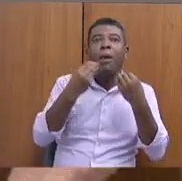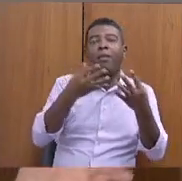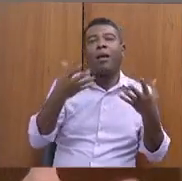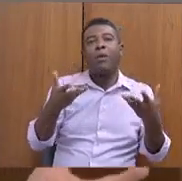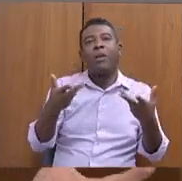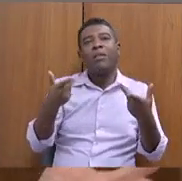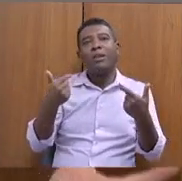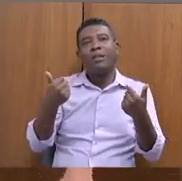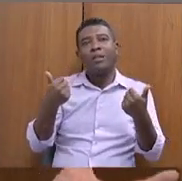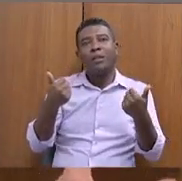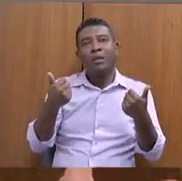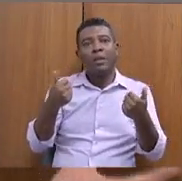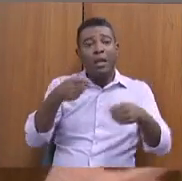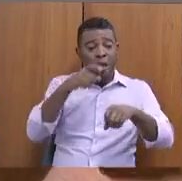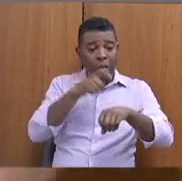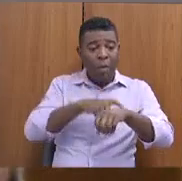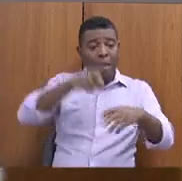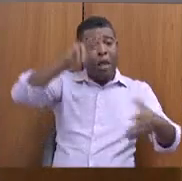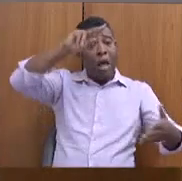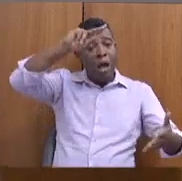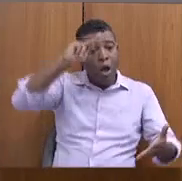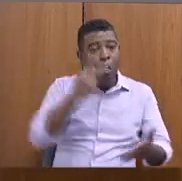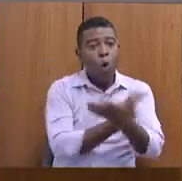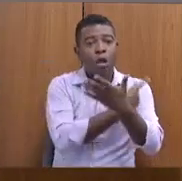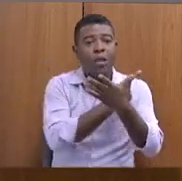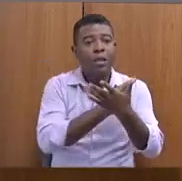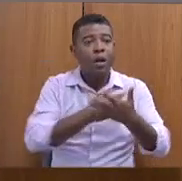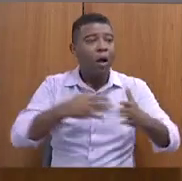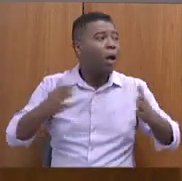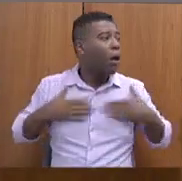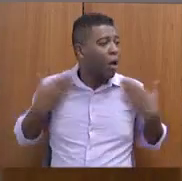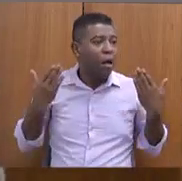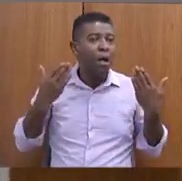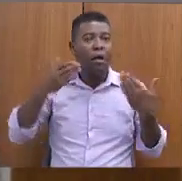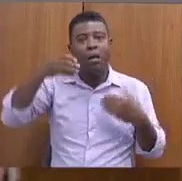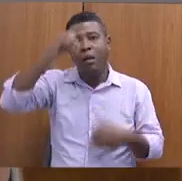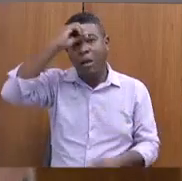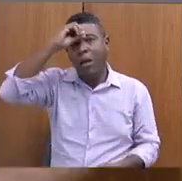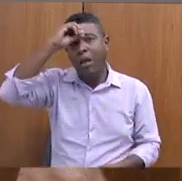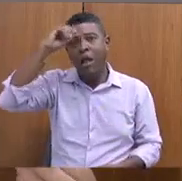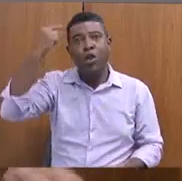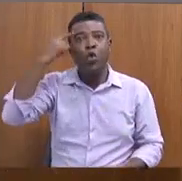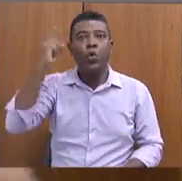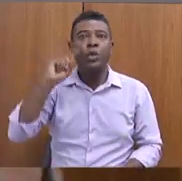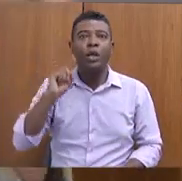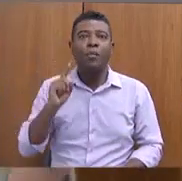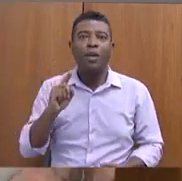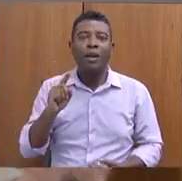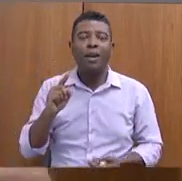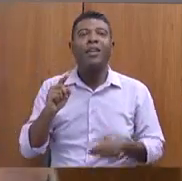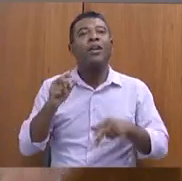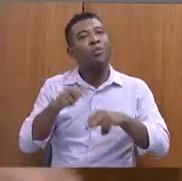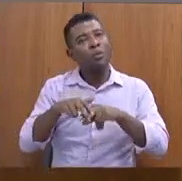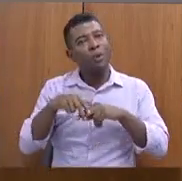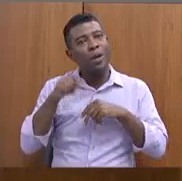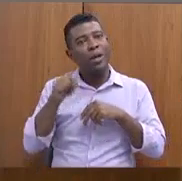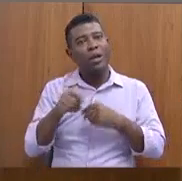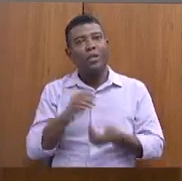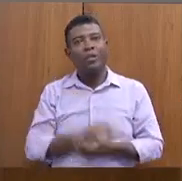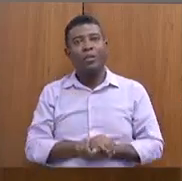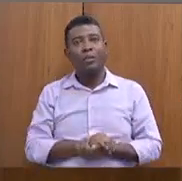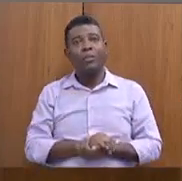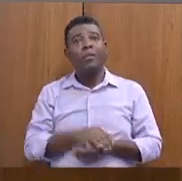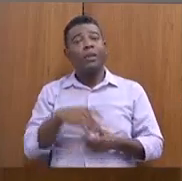eles não estavam preparados mesmo. Mas aqui, nós estamos aqui preparados para dar todo o apoio ao município quando tem esse